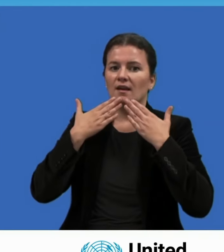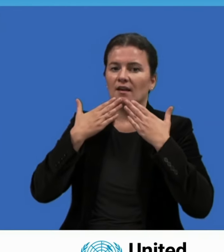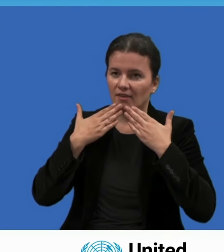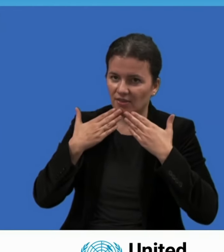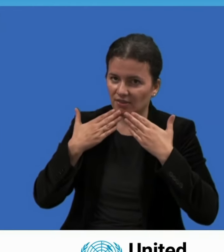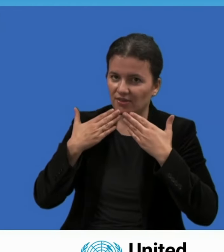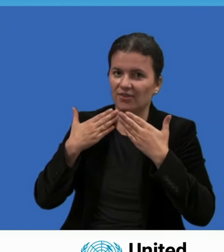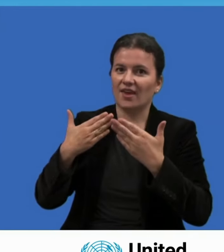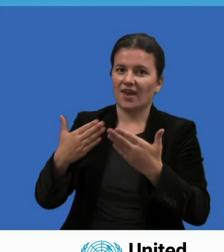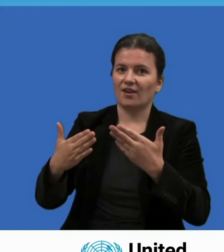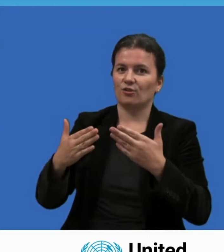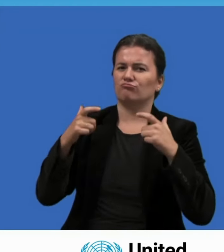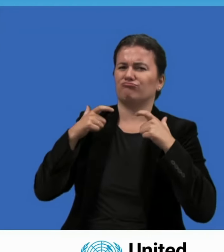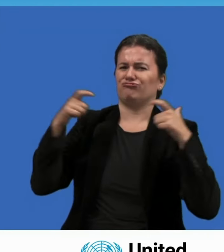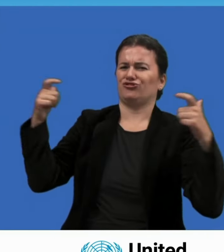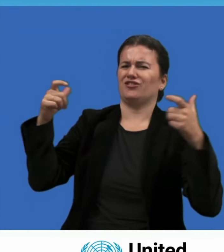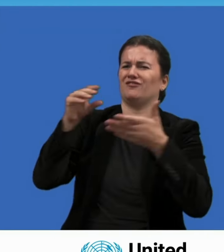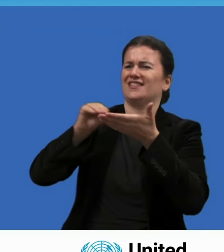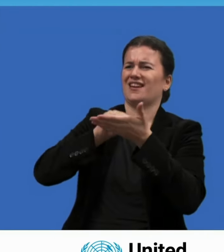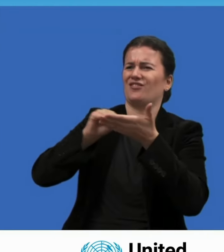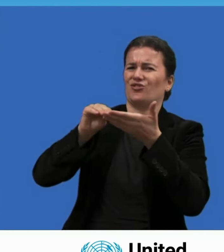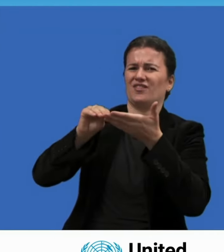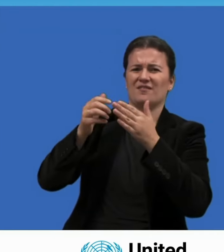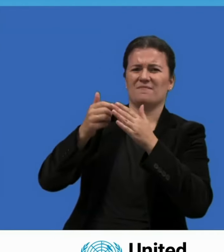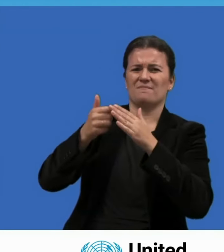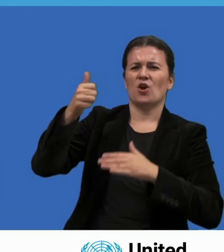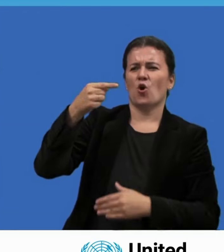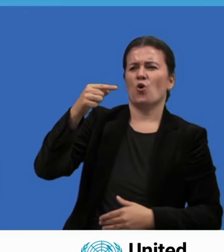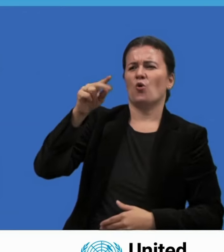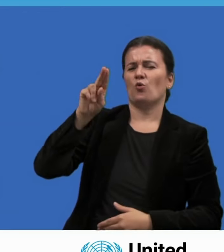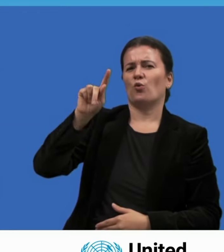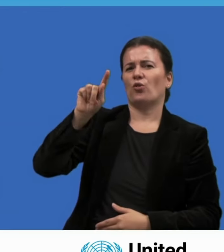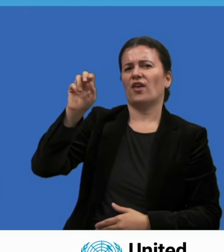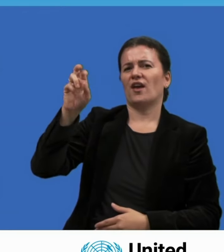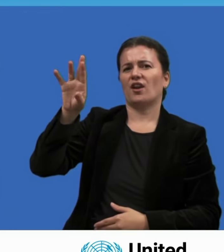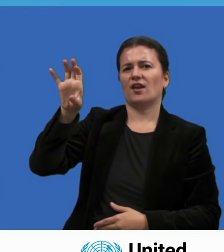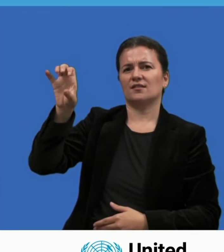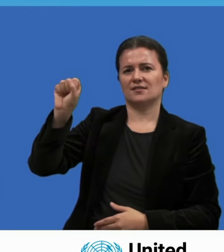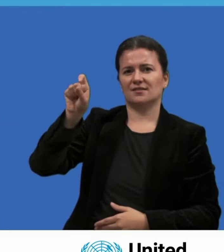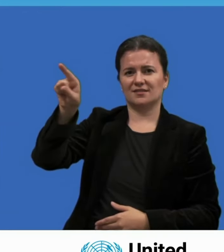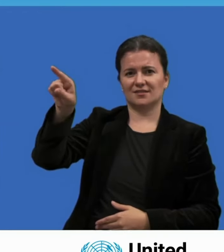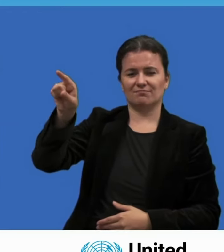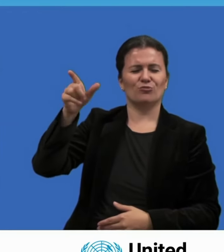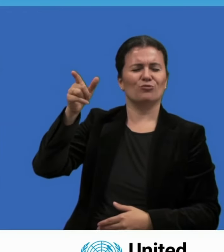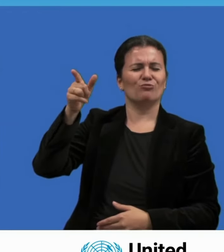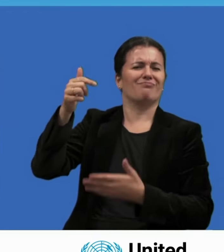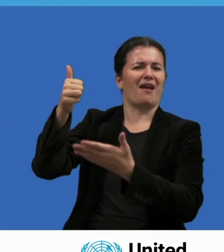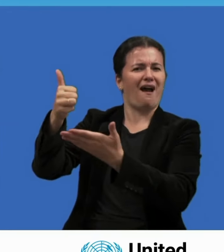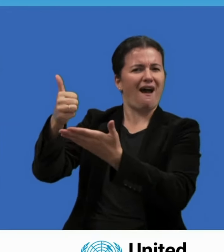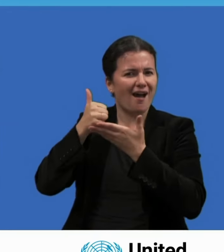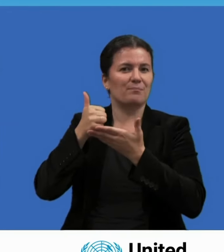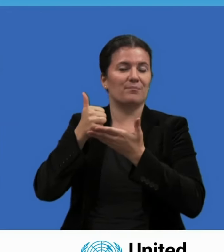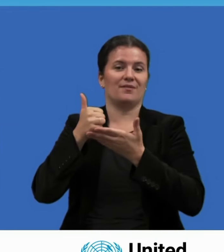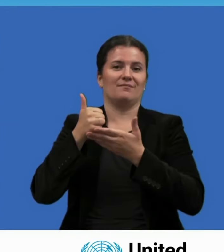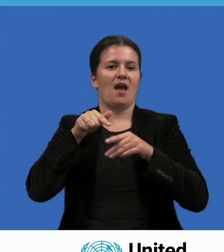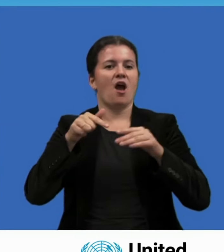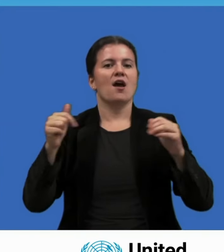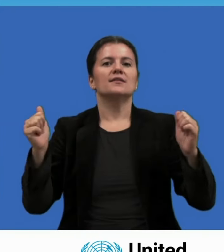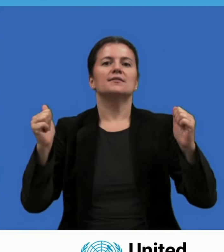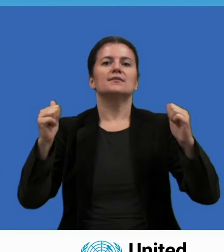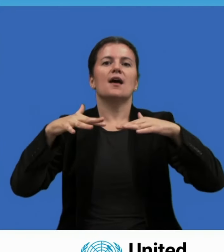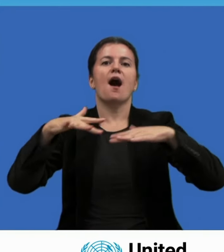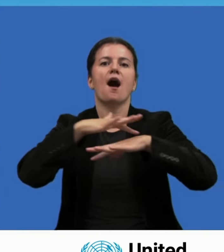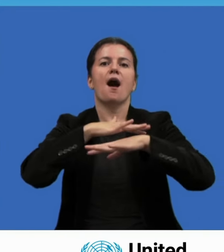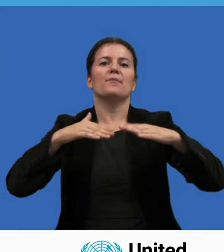futuro. Cumprimento a Alemanha e a Namíbia por meio do chanceler Olavo Schultz e do